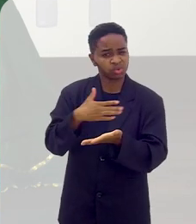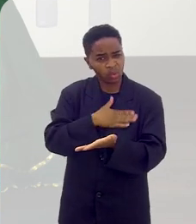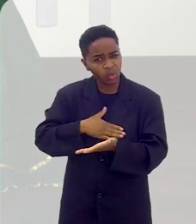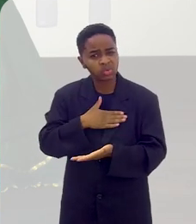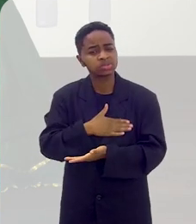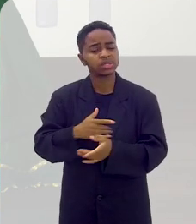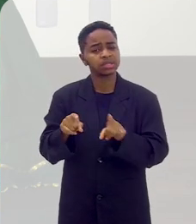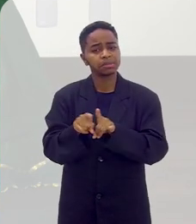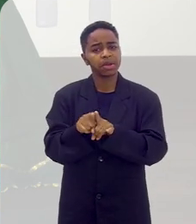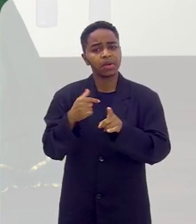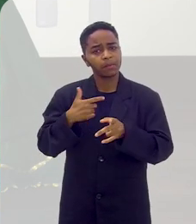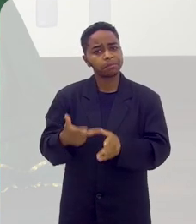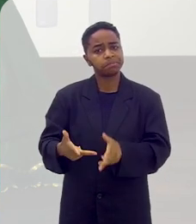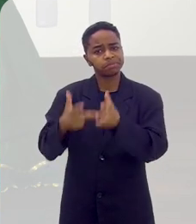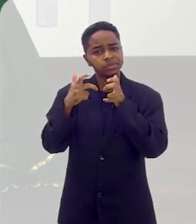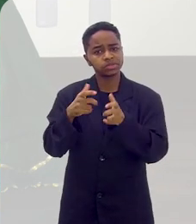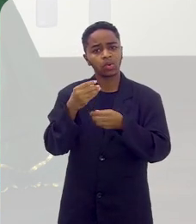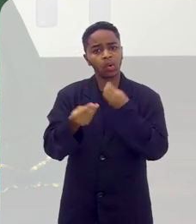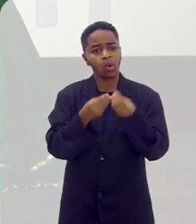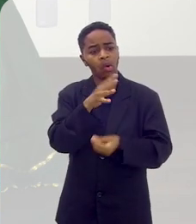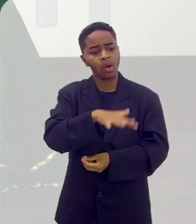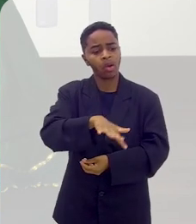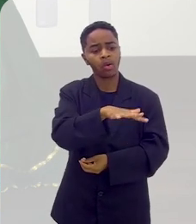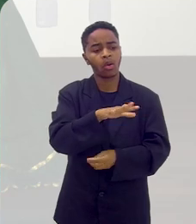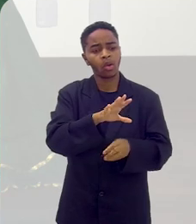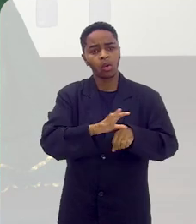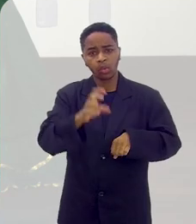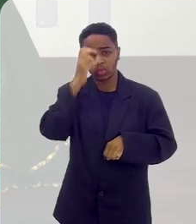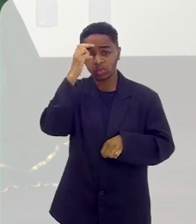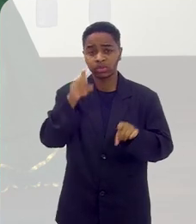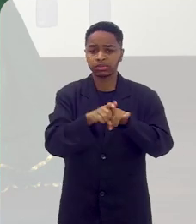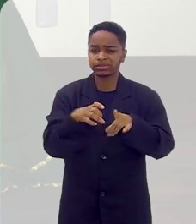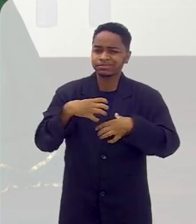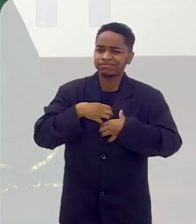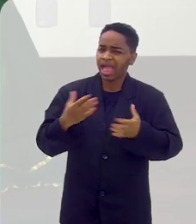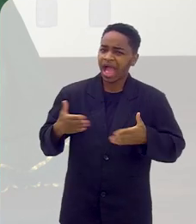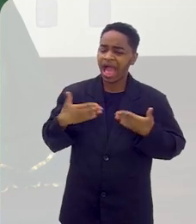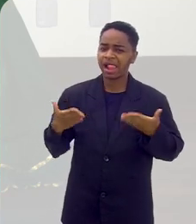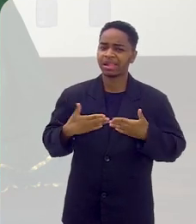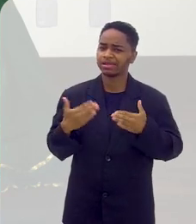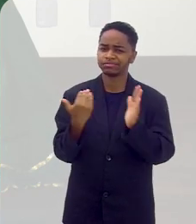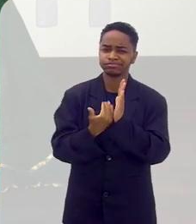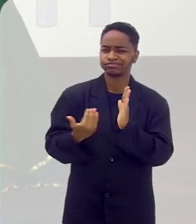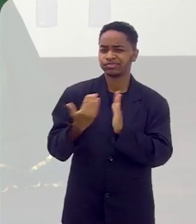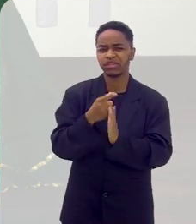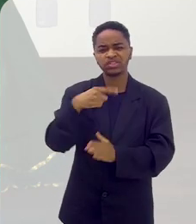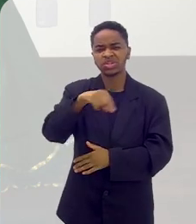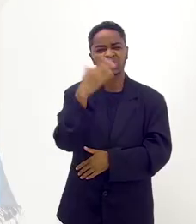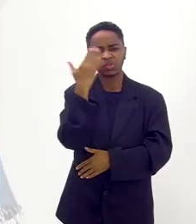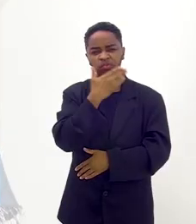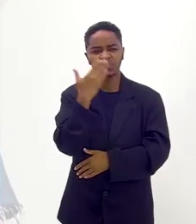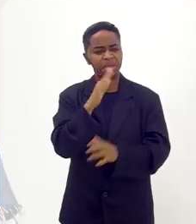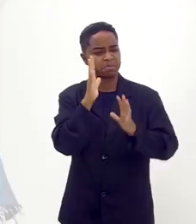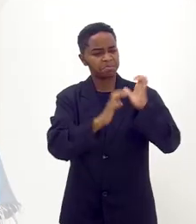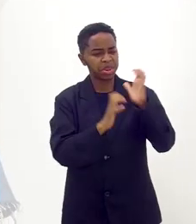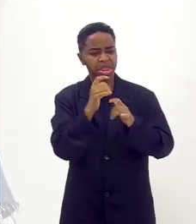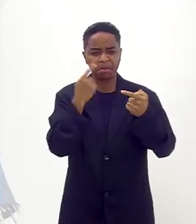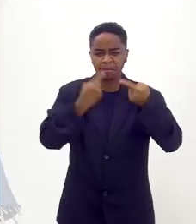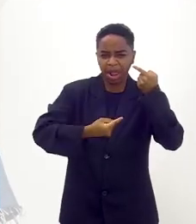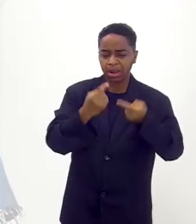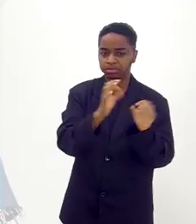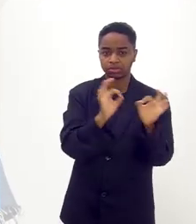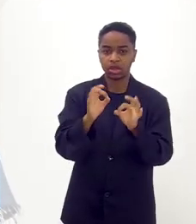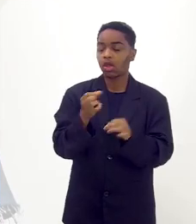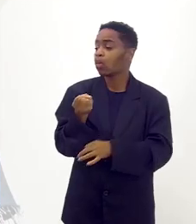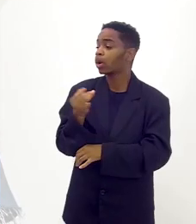gostei, e que eu vi que a realidade da festa cigana é alegria. Você não vê, brilha, discussão é alegria.